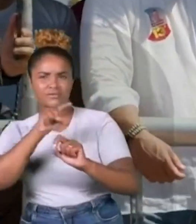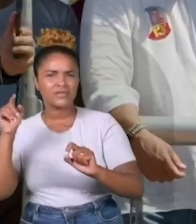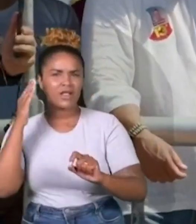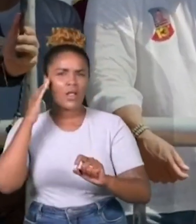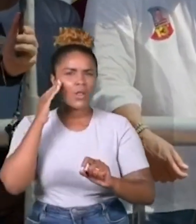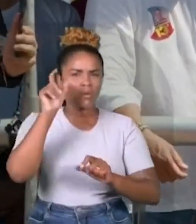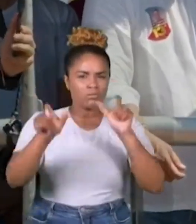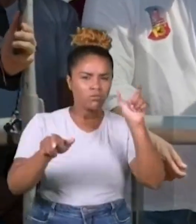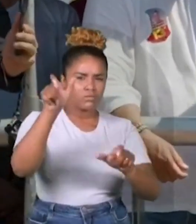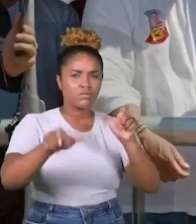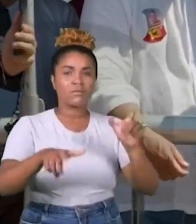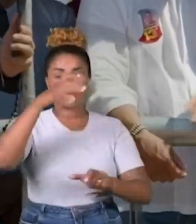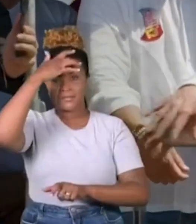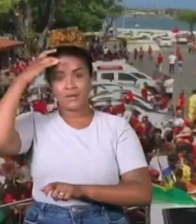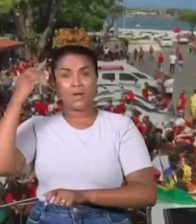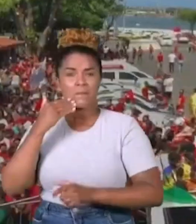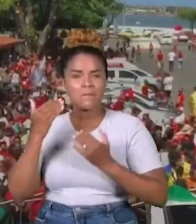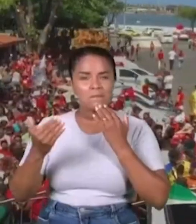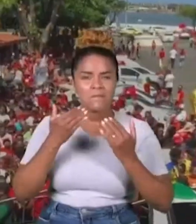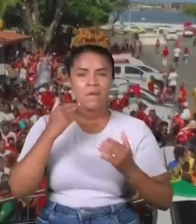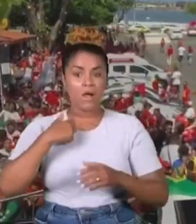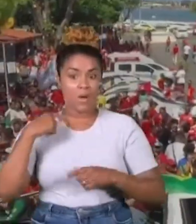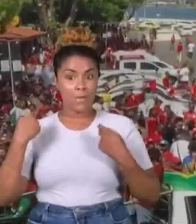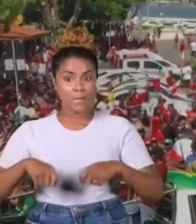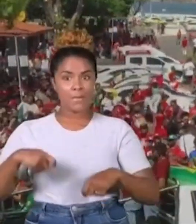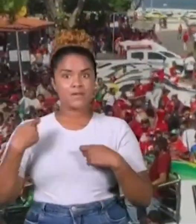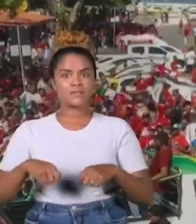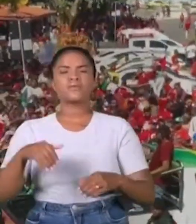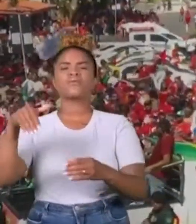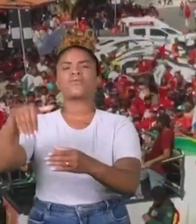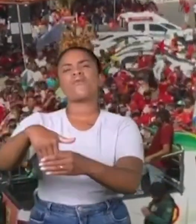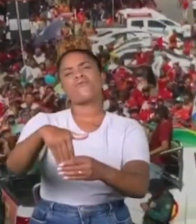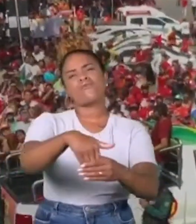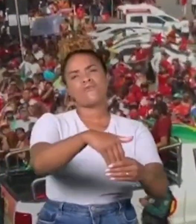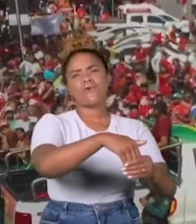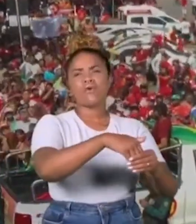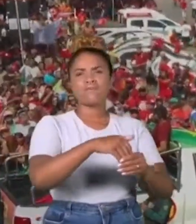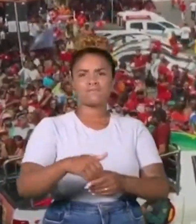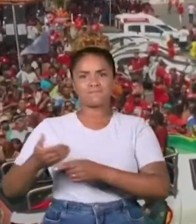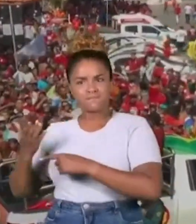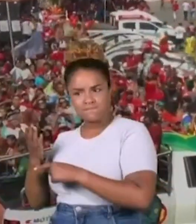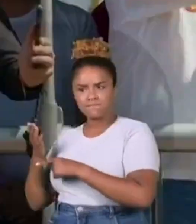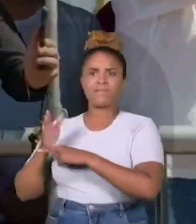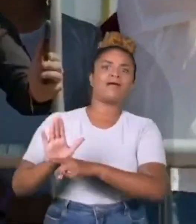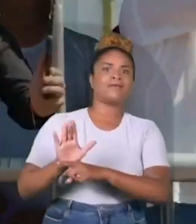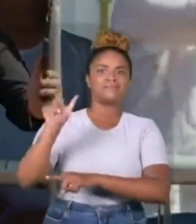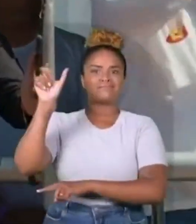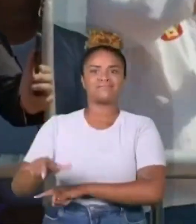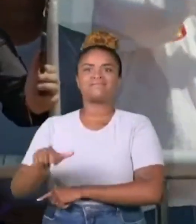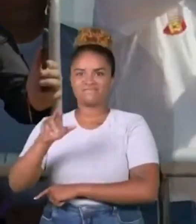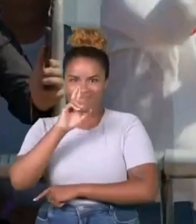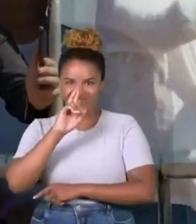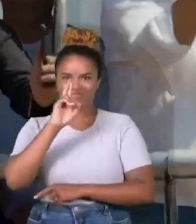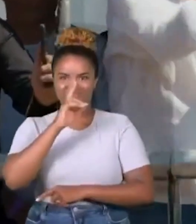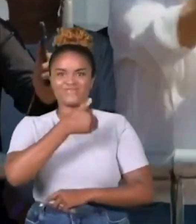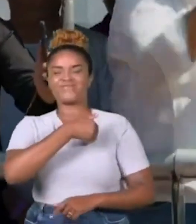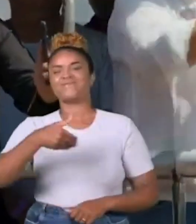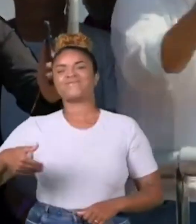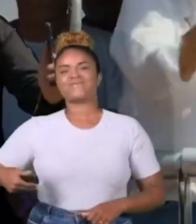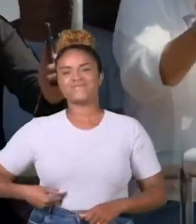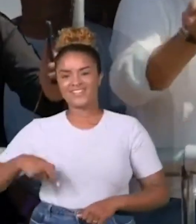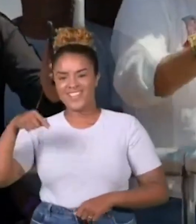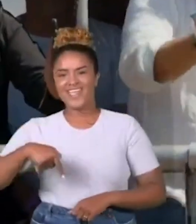cada eleitor que eu preciso do voto dele para eleger o Rogério, o